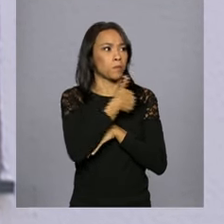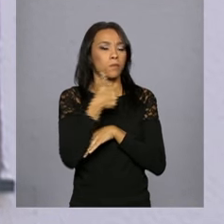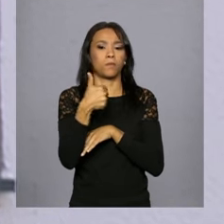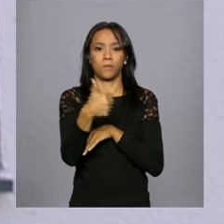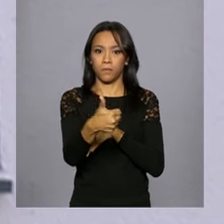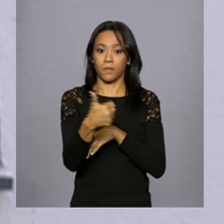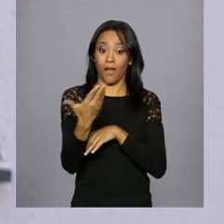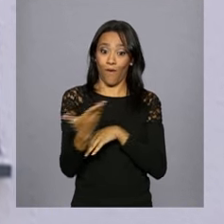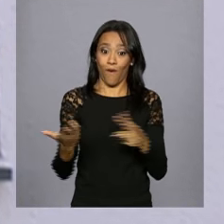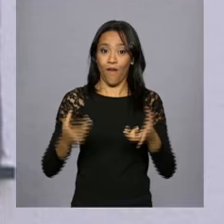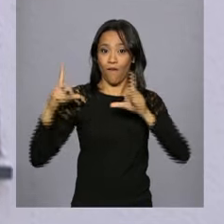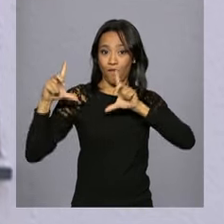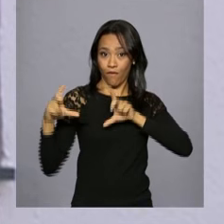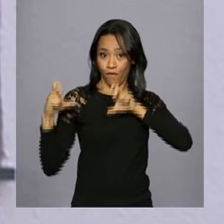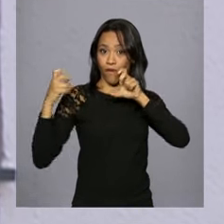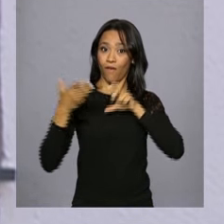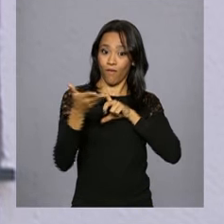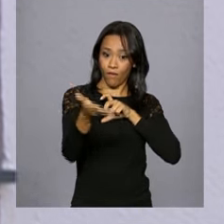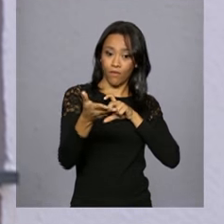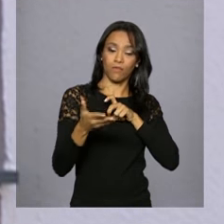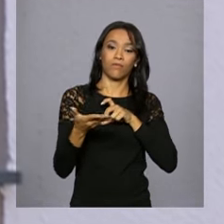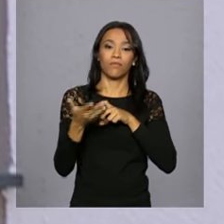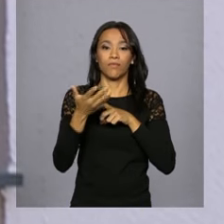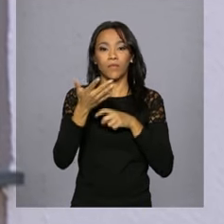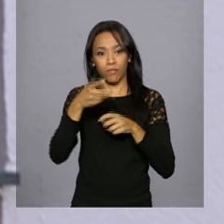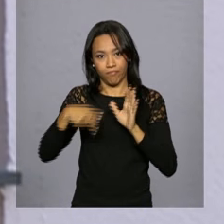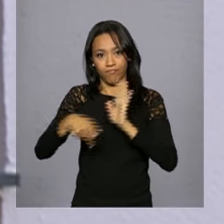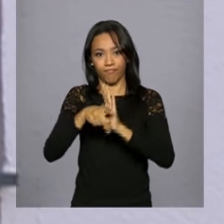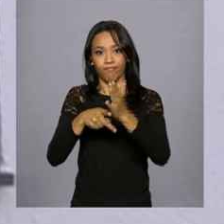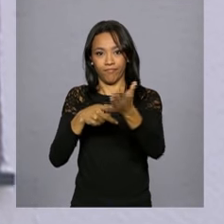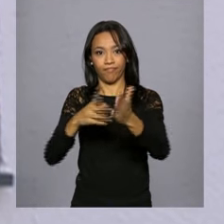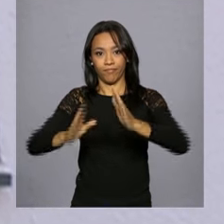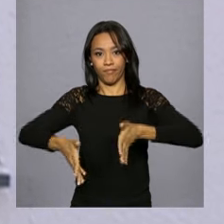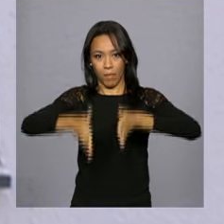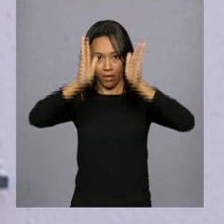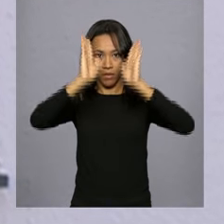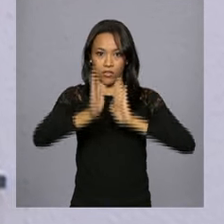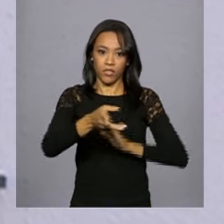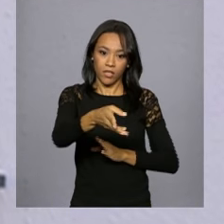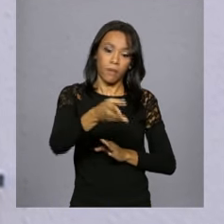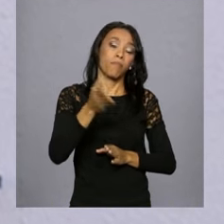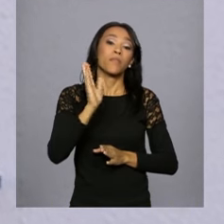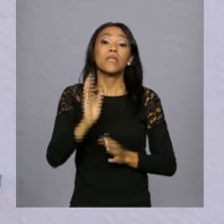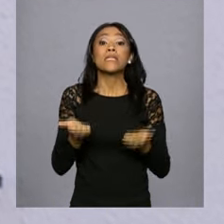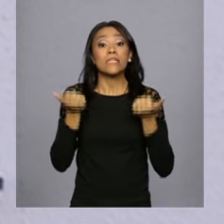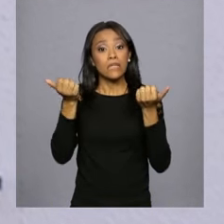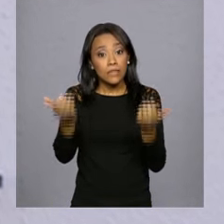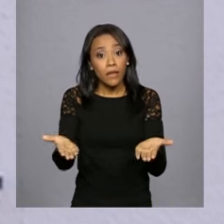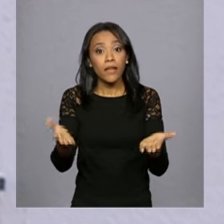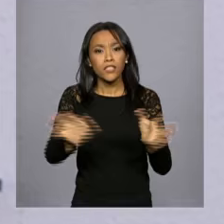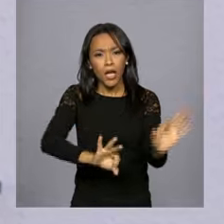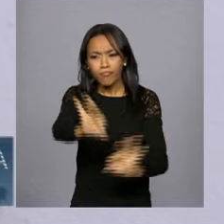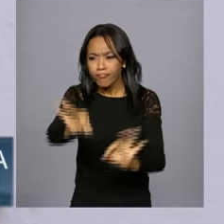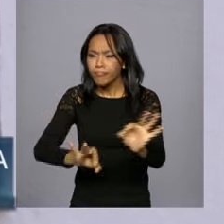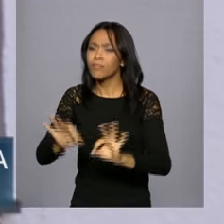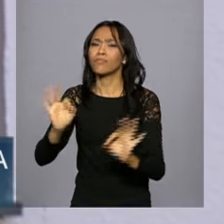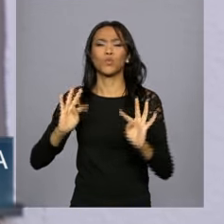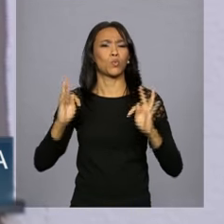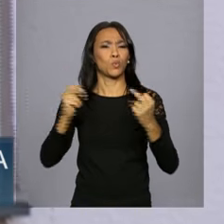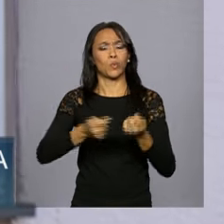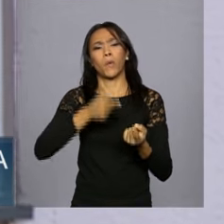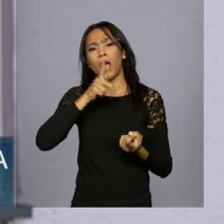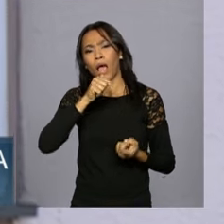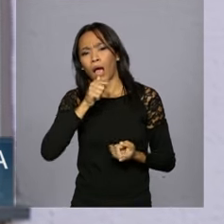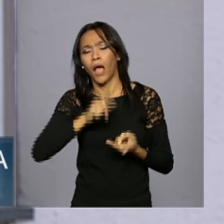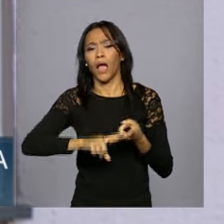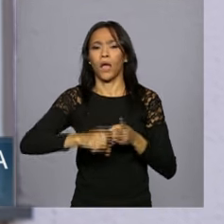posando para foto e lembrando que os condomínios já são entregues com infraestrutura, como água, esgoto, energia